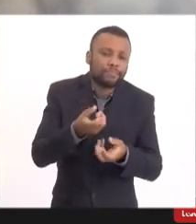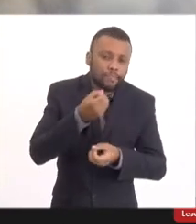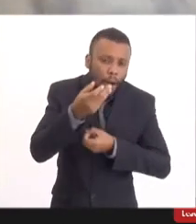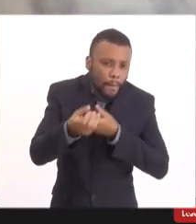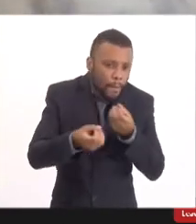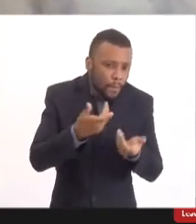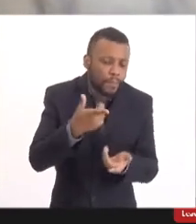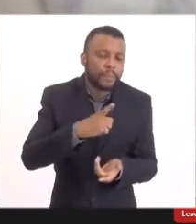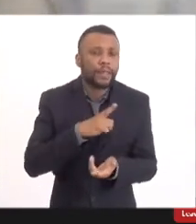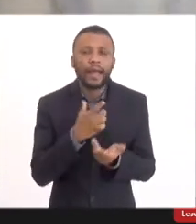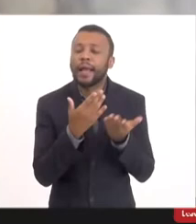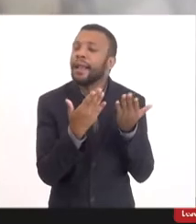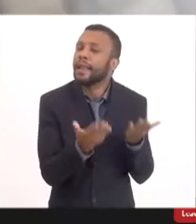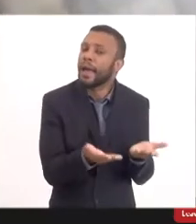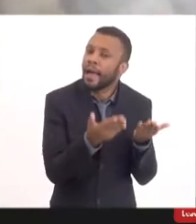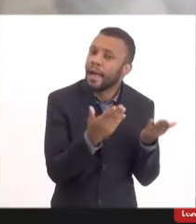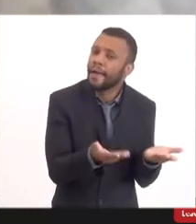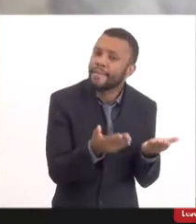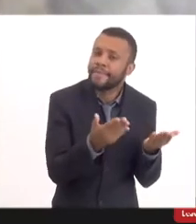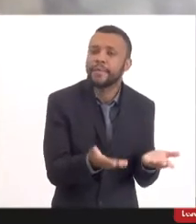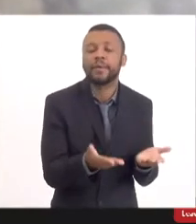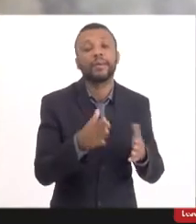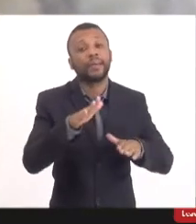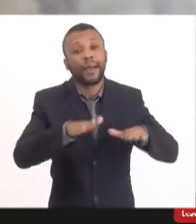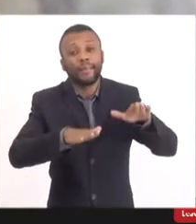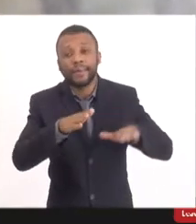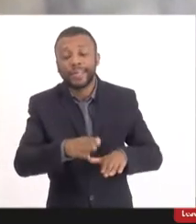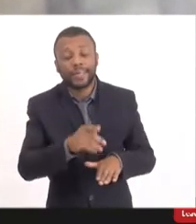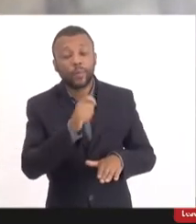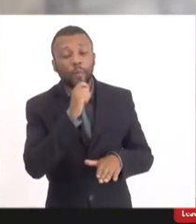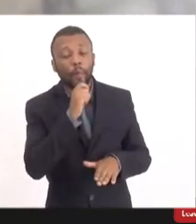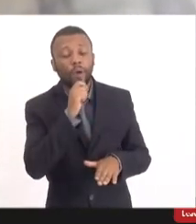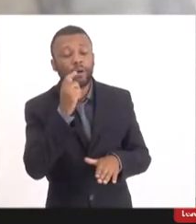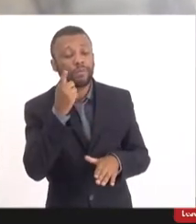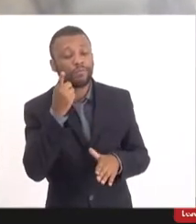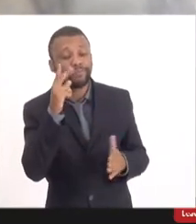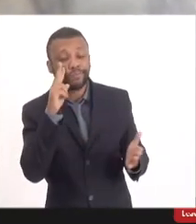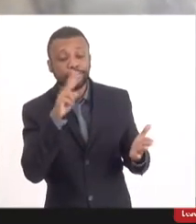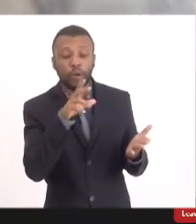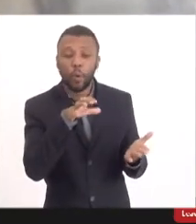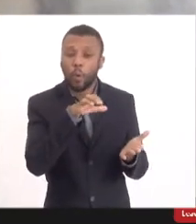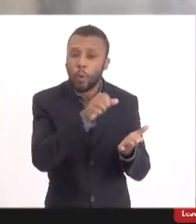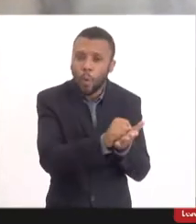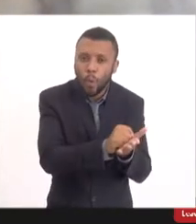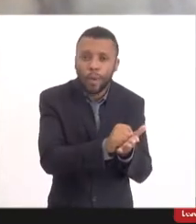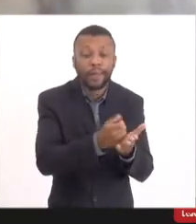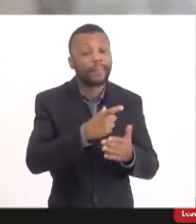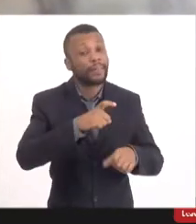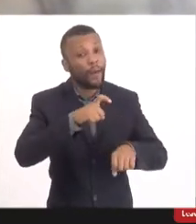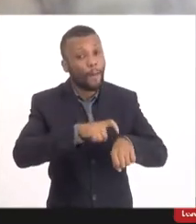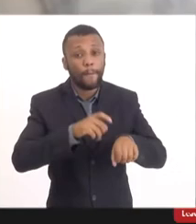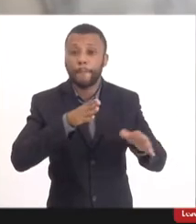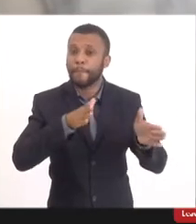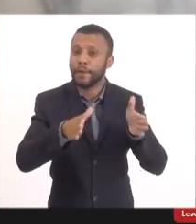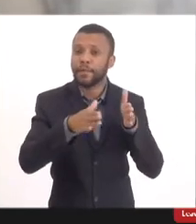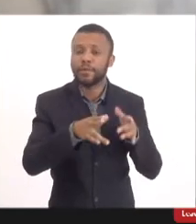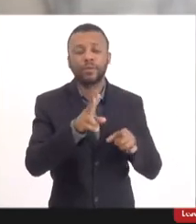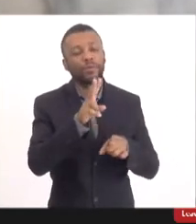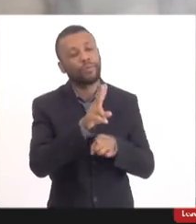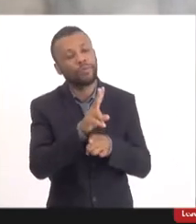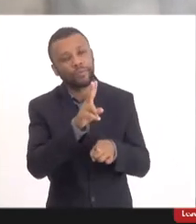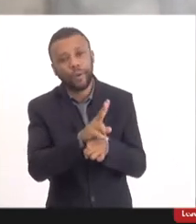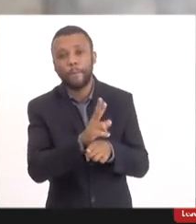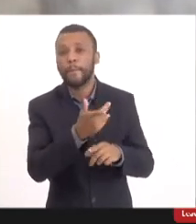adversos leves, que às vezes nem são considerados, existe um período de observação pelo profissional da